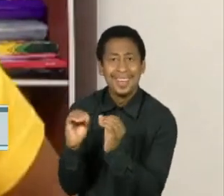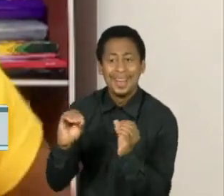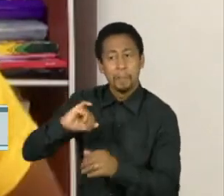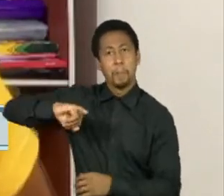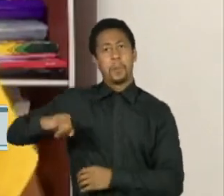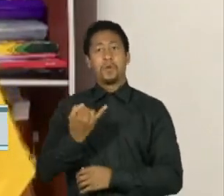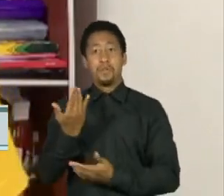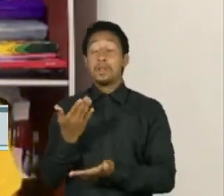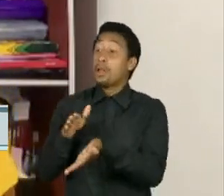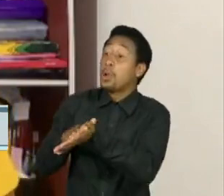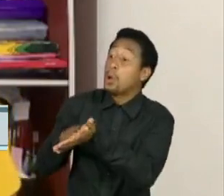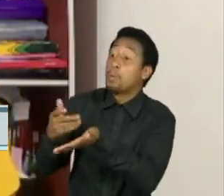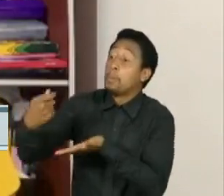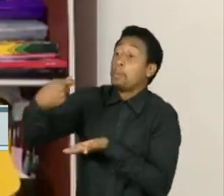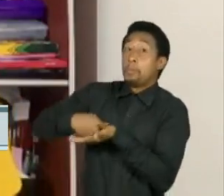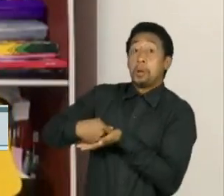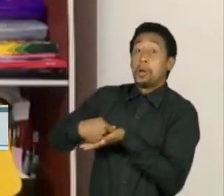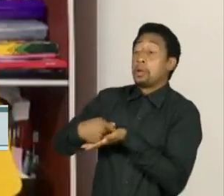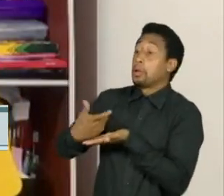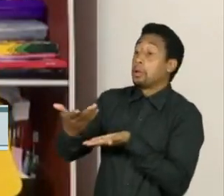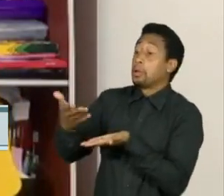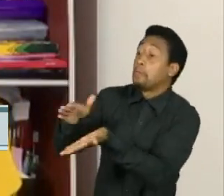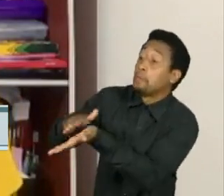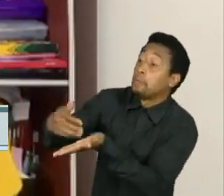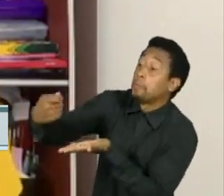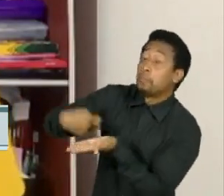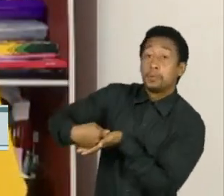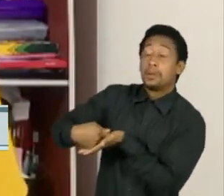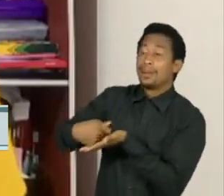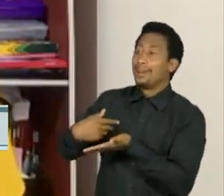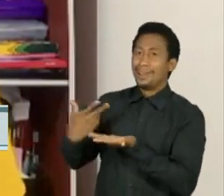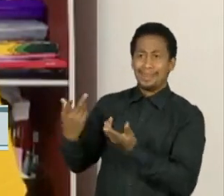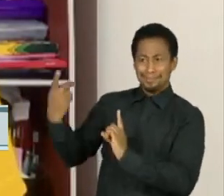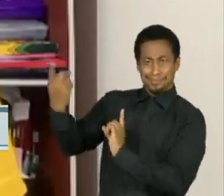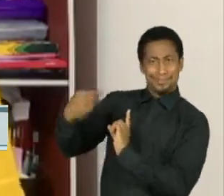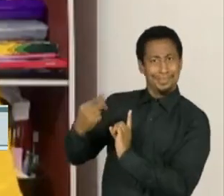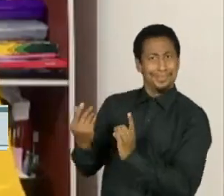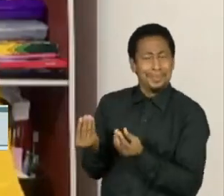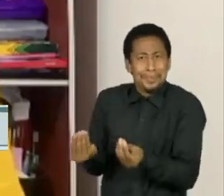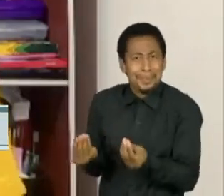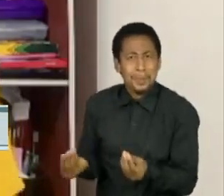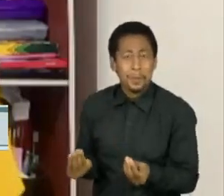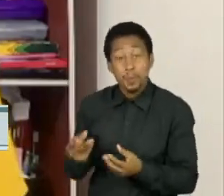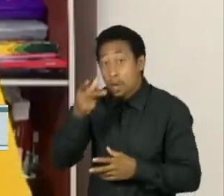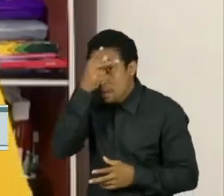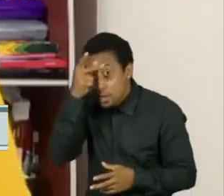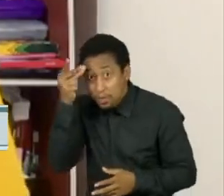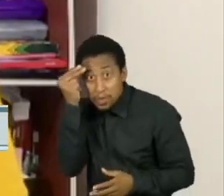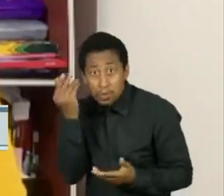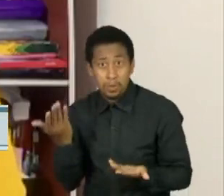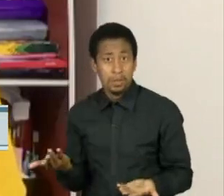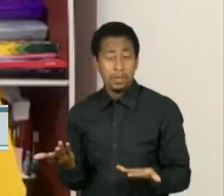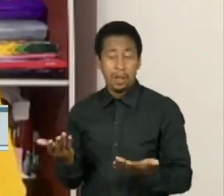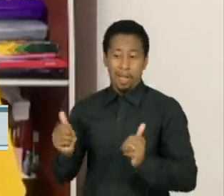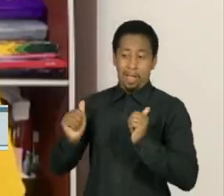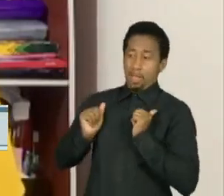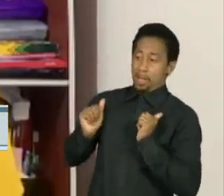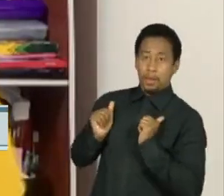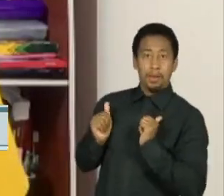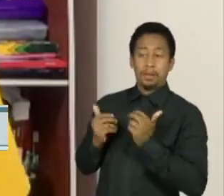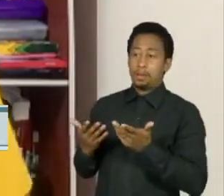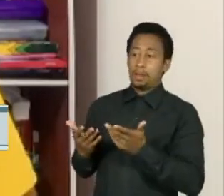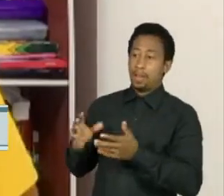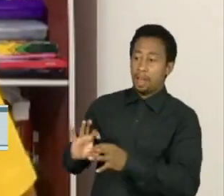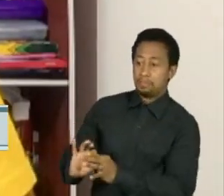pagamento de dias de trabalhado que não tinha resolvido ter sido pedido? É muita precarização. A prefeitura não pode compactuar com esse tipo de